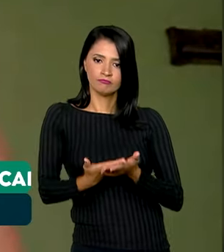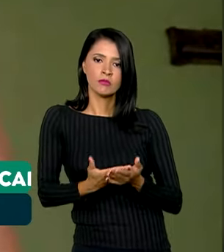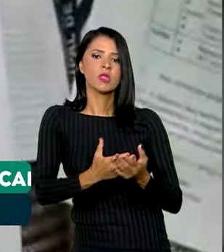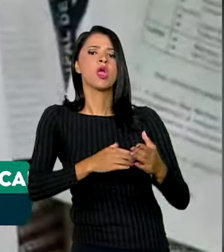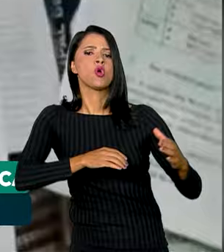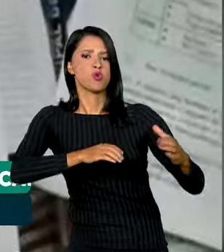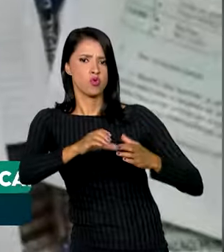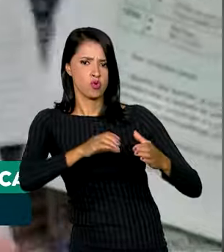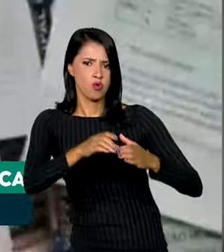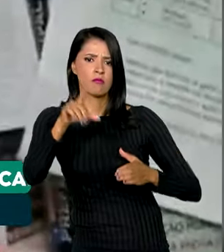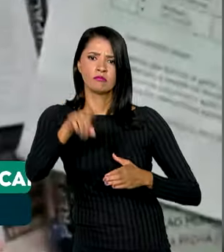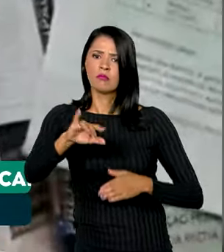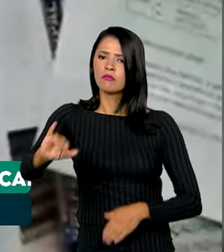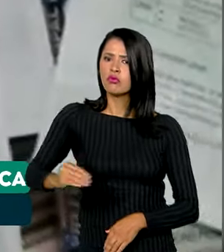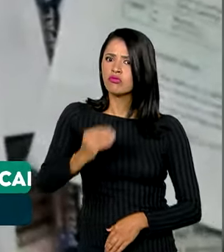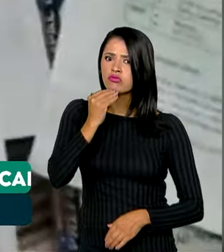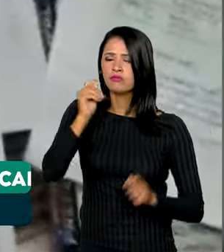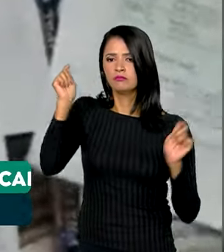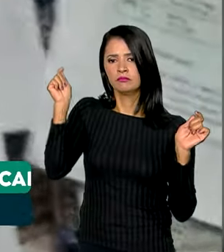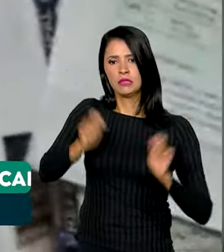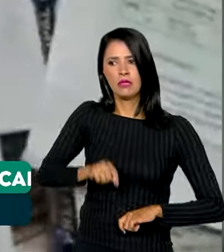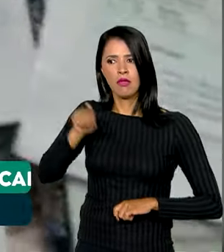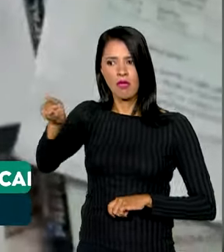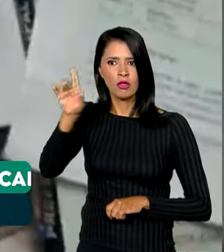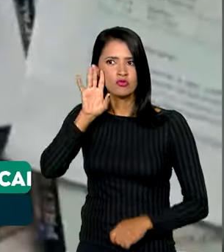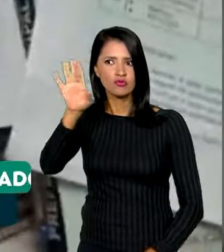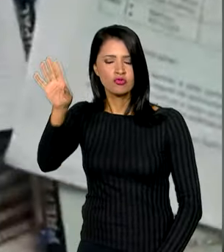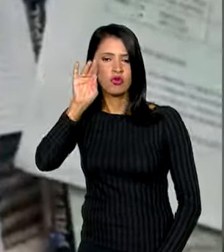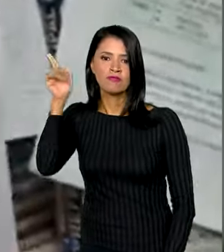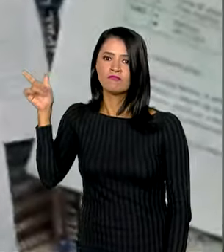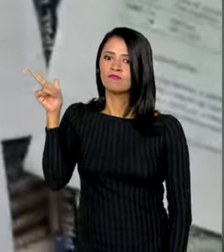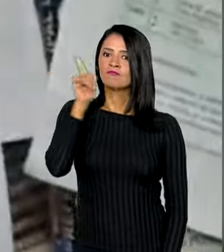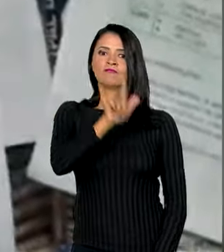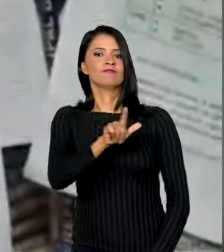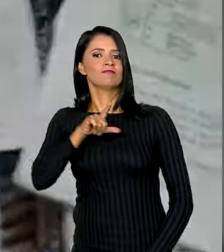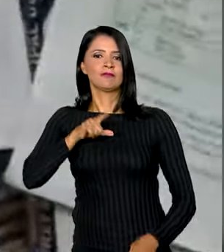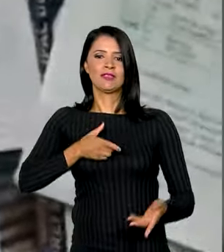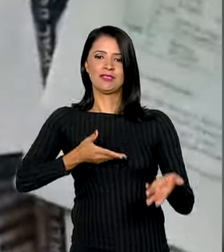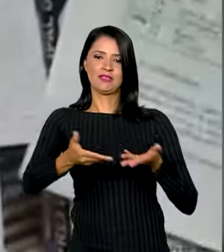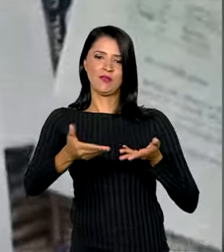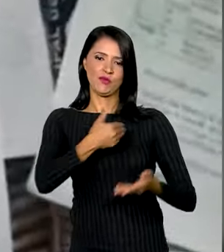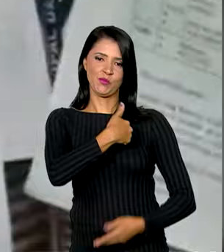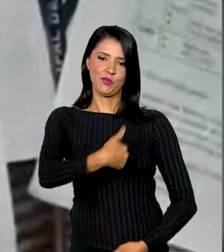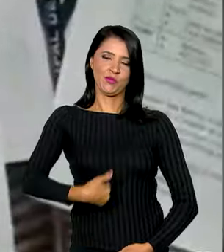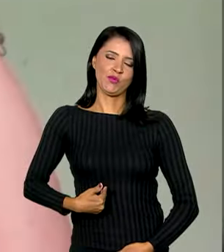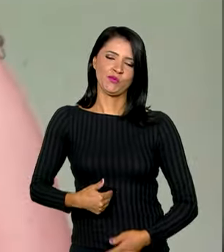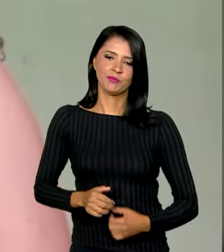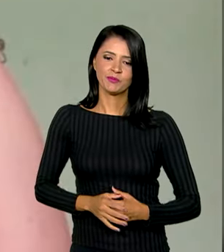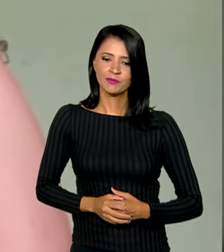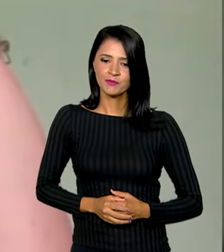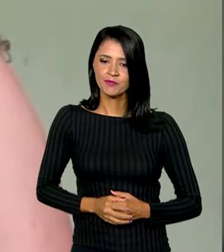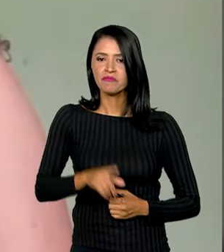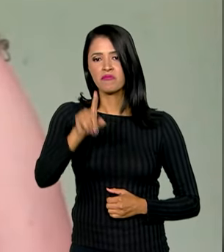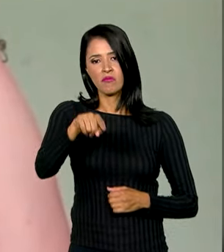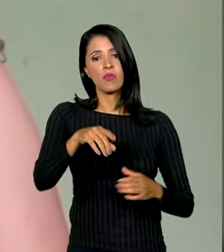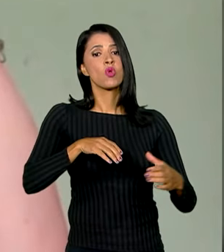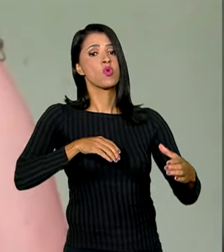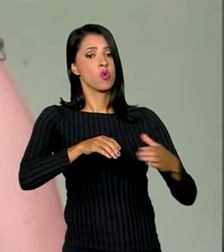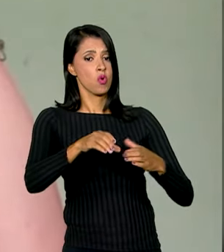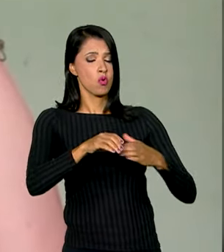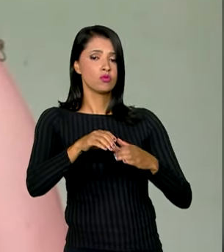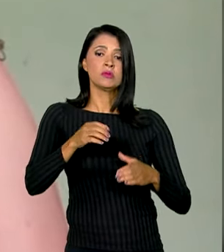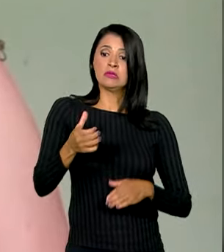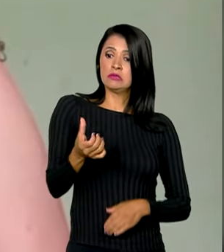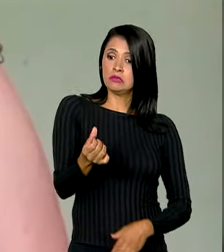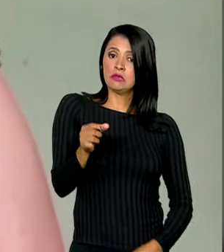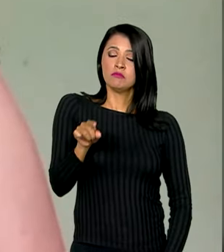concurso é uma oportunidade para realizar o sonho de se tornar servidora pública. É um concurso com 6